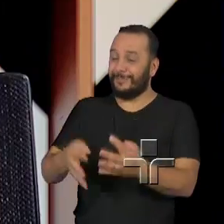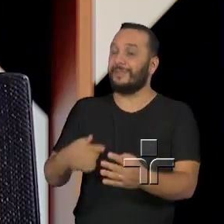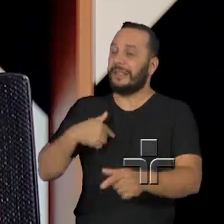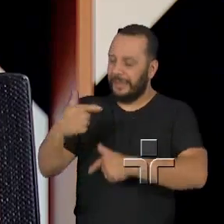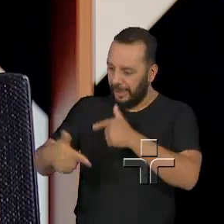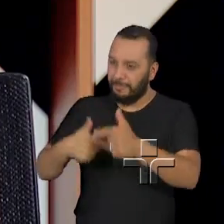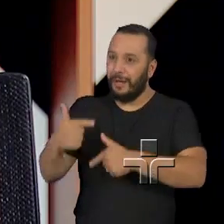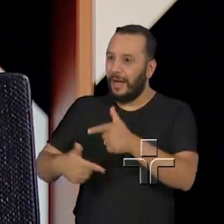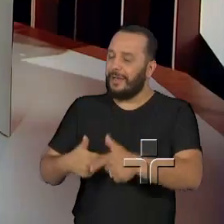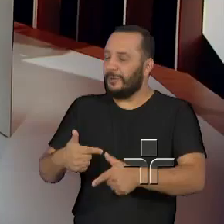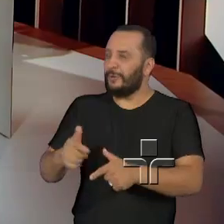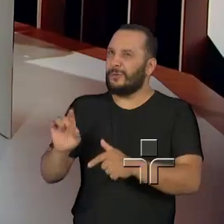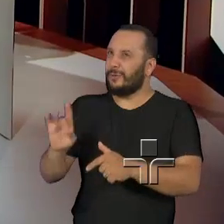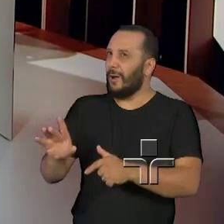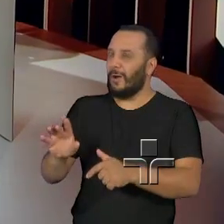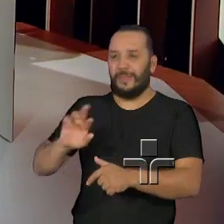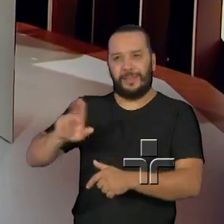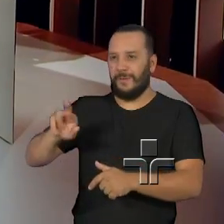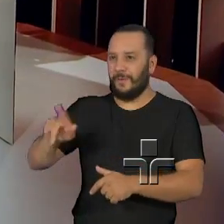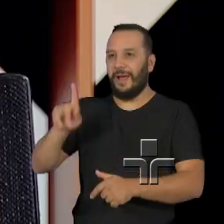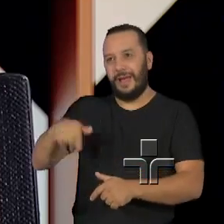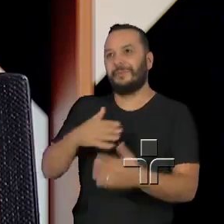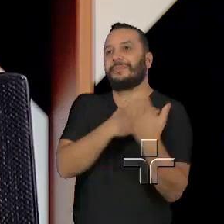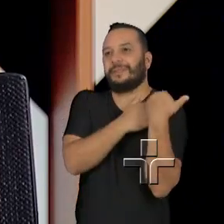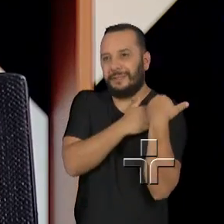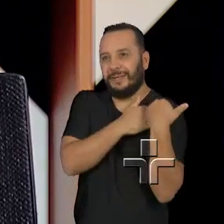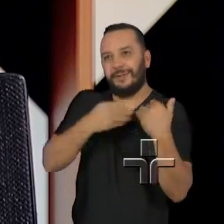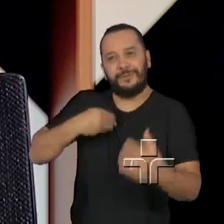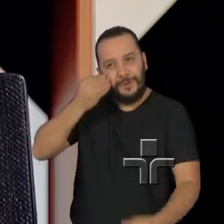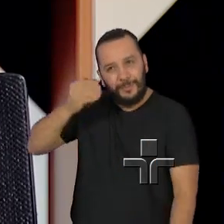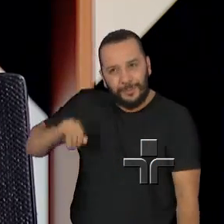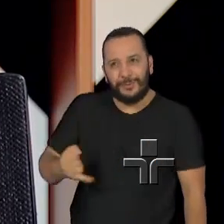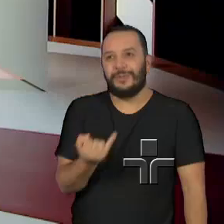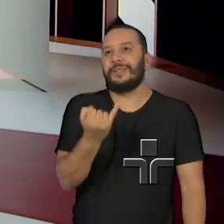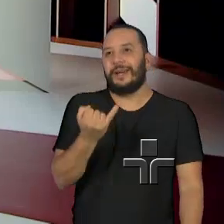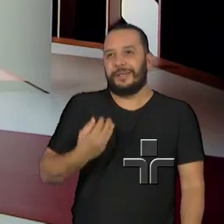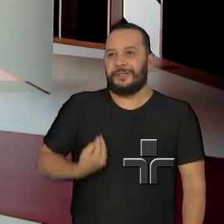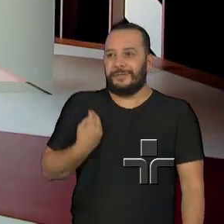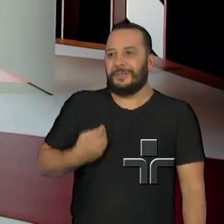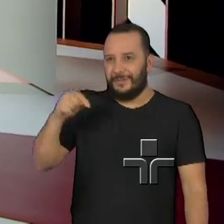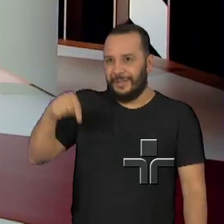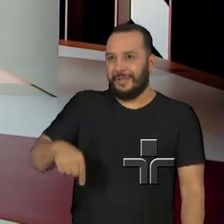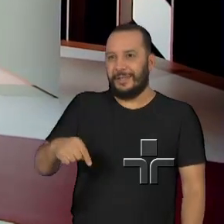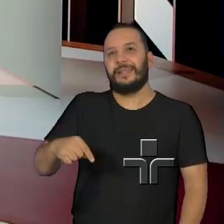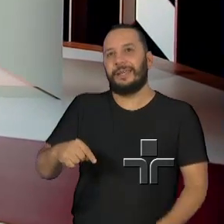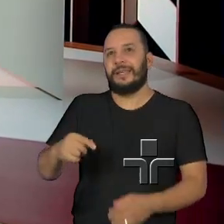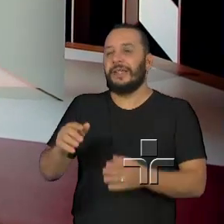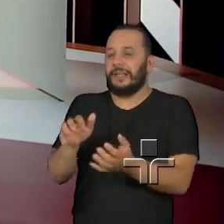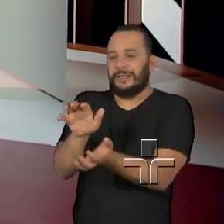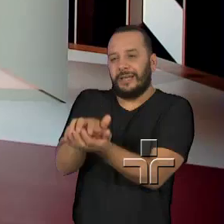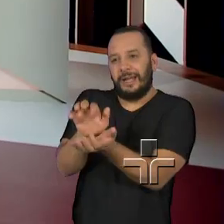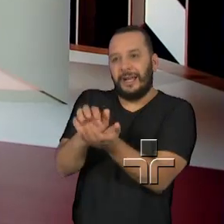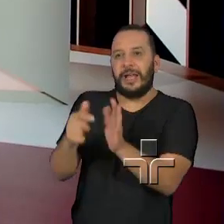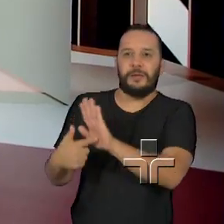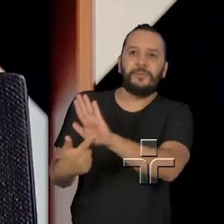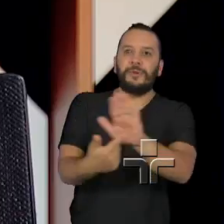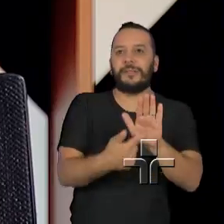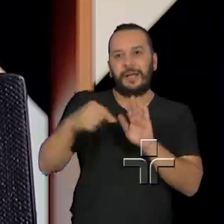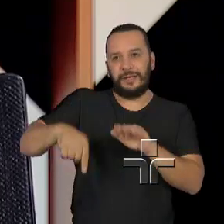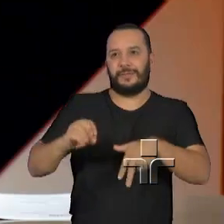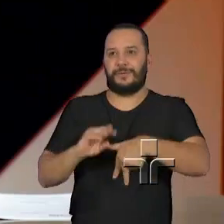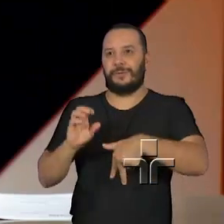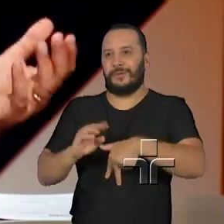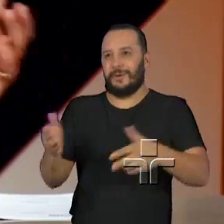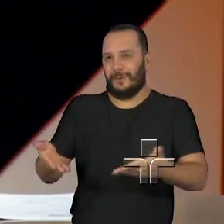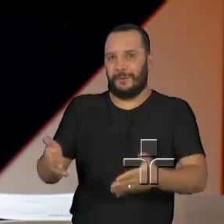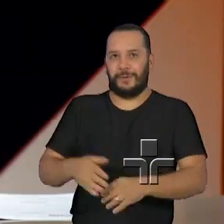trabalho, virou uma missão. Eu agradeço demais a oportunidade de poder trazer um pouquinho de toda essa rede de Jacareí para a TV Cultura aqui